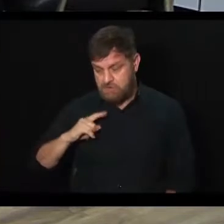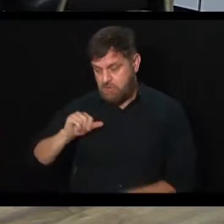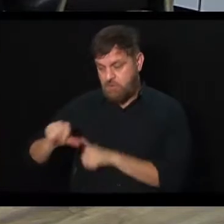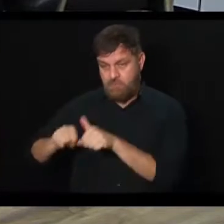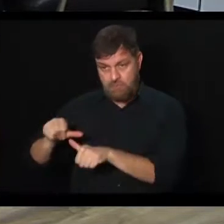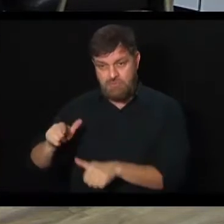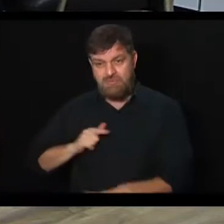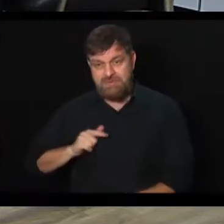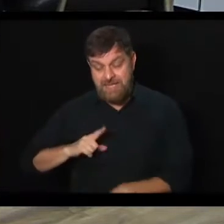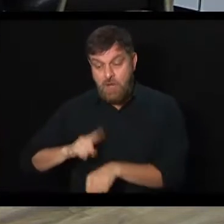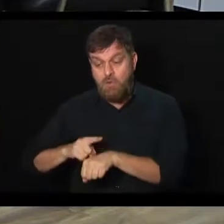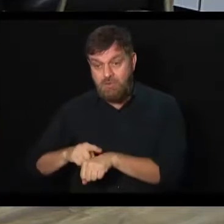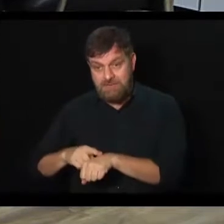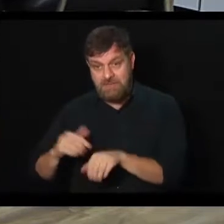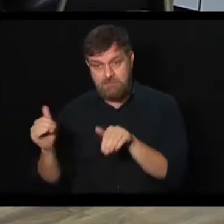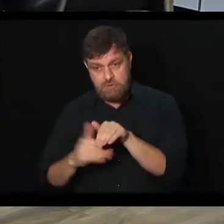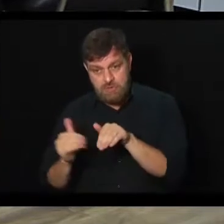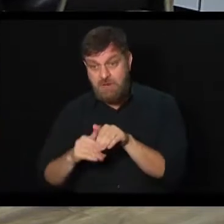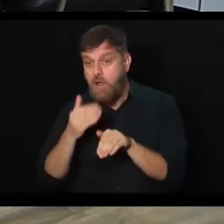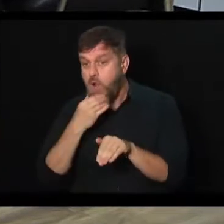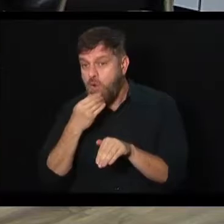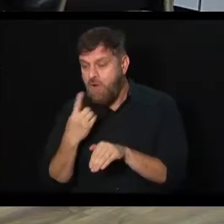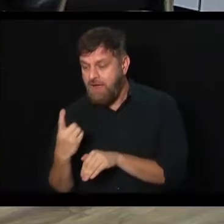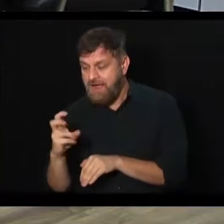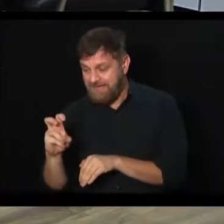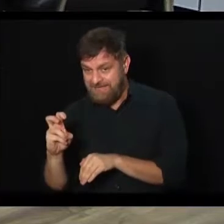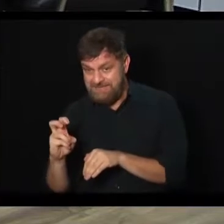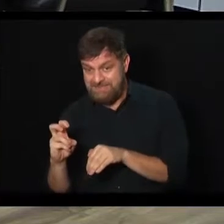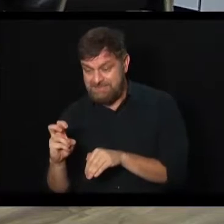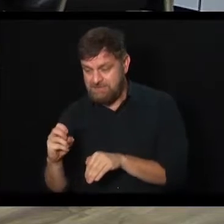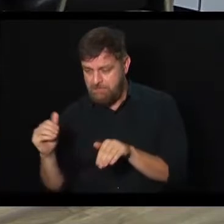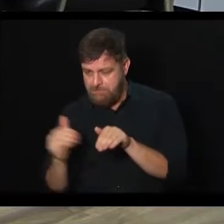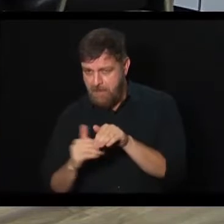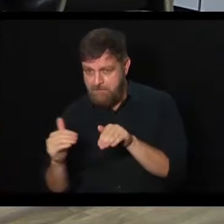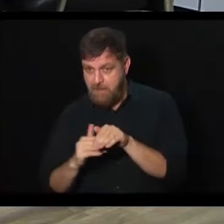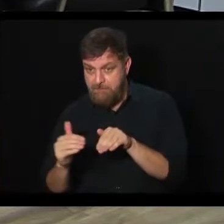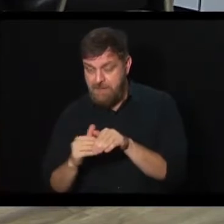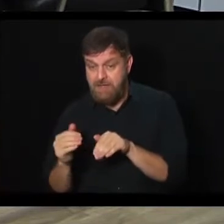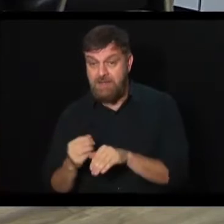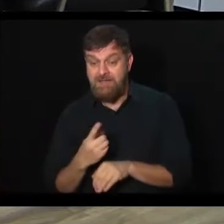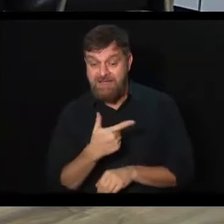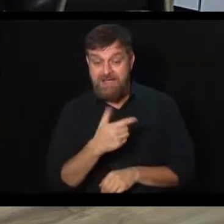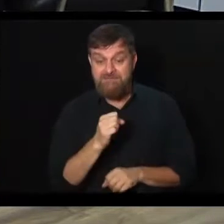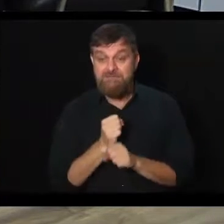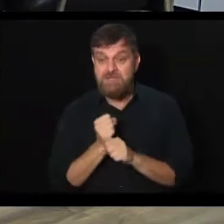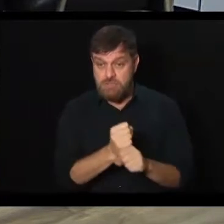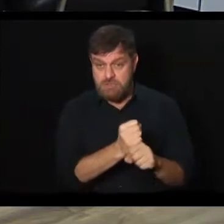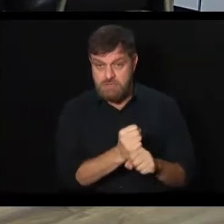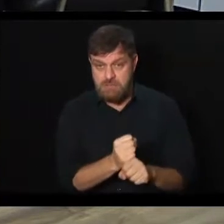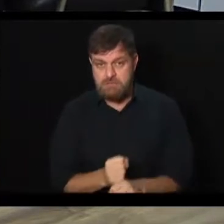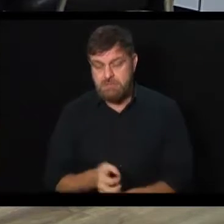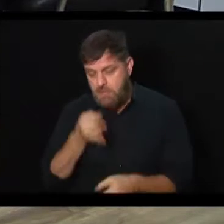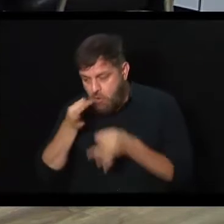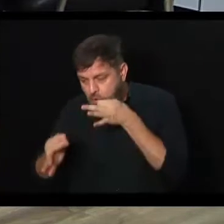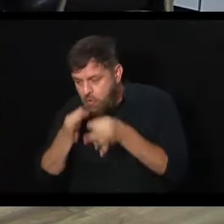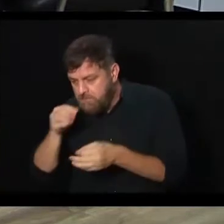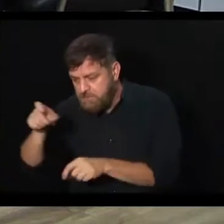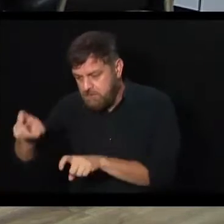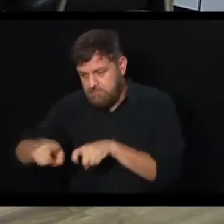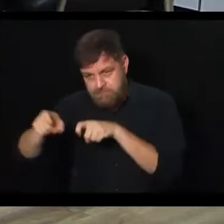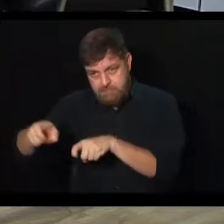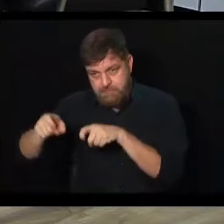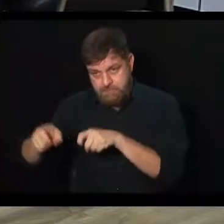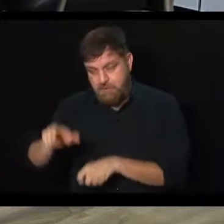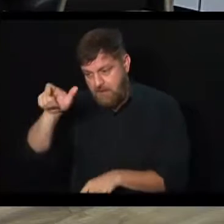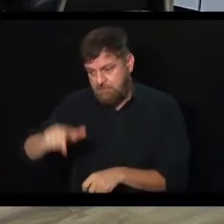Se aumentou apenas o tempo de contribuição do homem, de 15 para 20 anos. As demais sugestões feitas pelo governo não foram aprovadas, então nada mais se modificou.